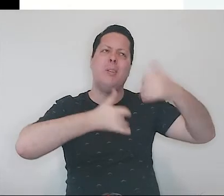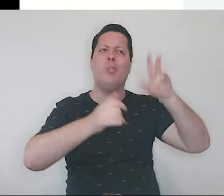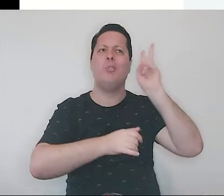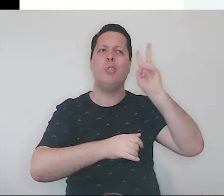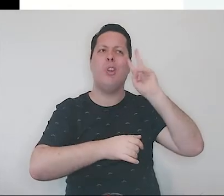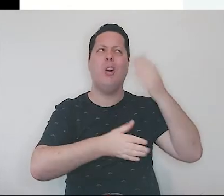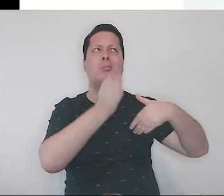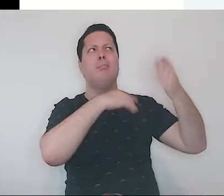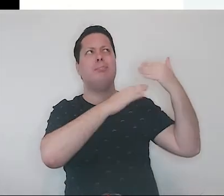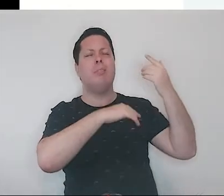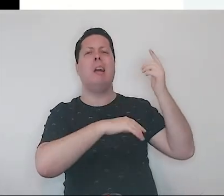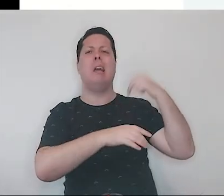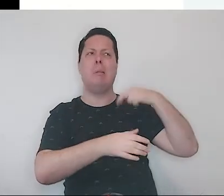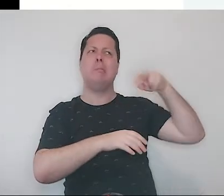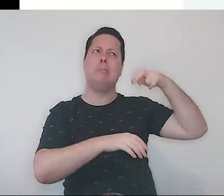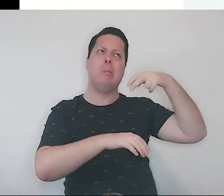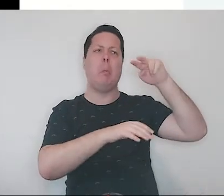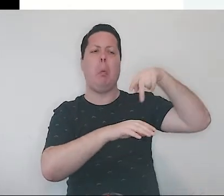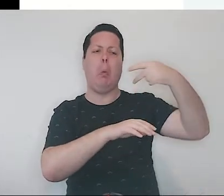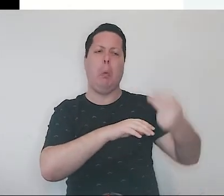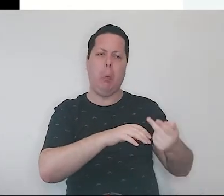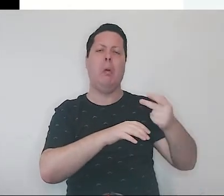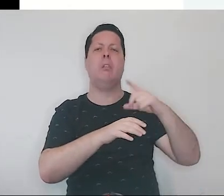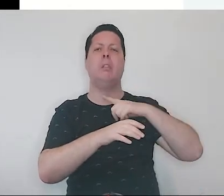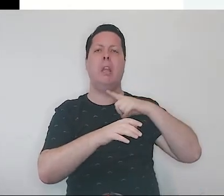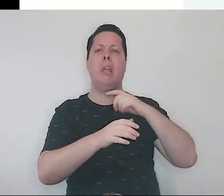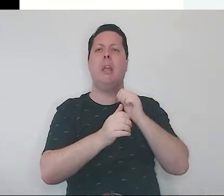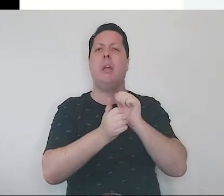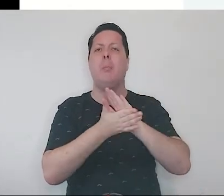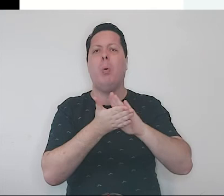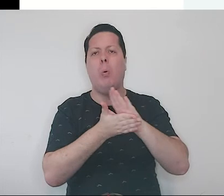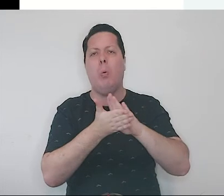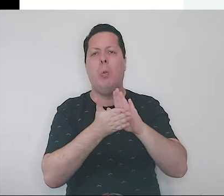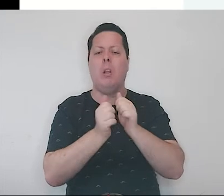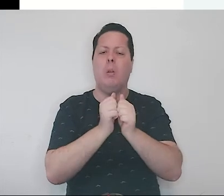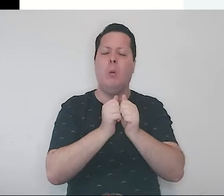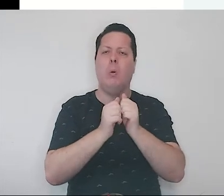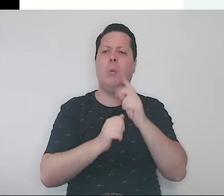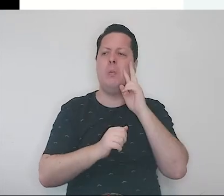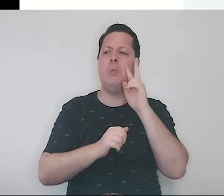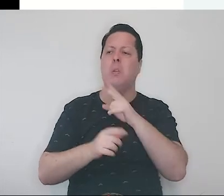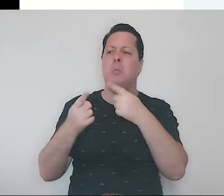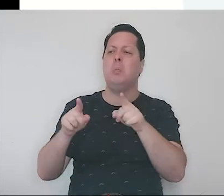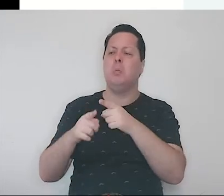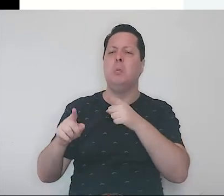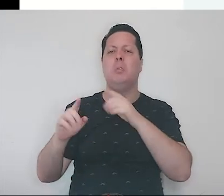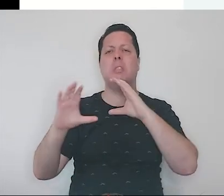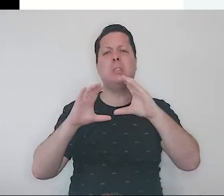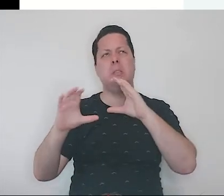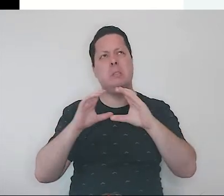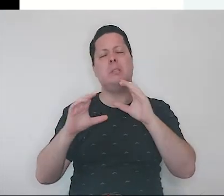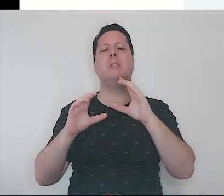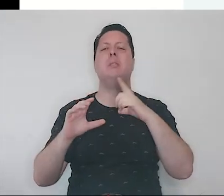buraco. Junto com um bolinho de arroz. E que ouviu uma música muito alegre. E cantou,